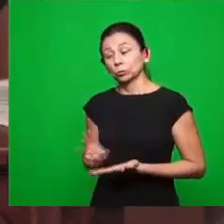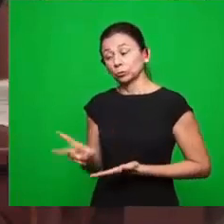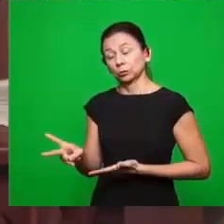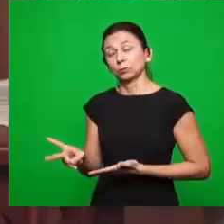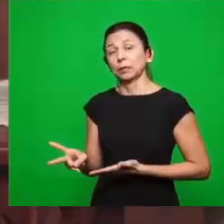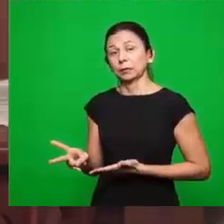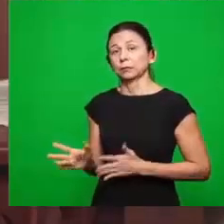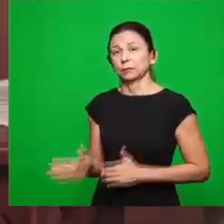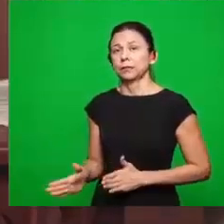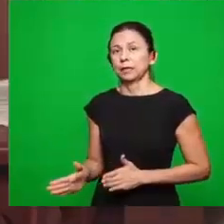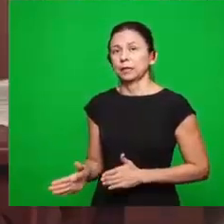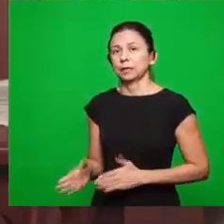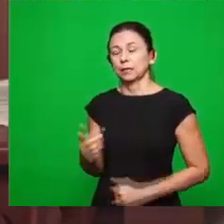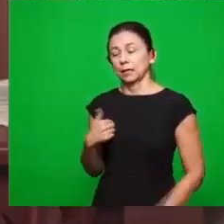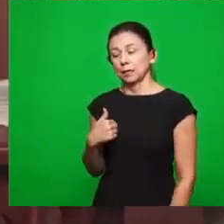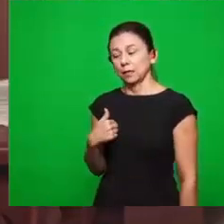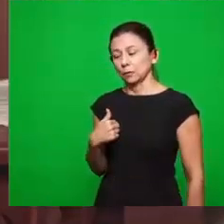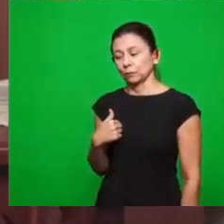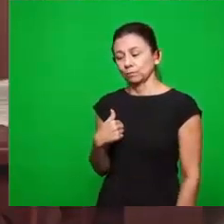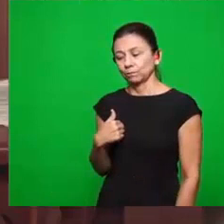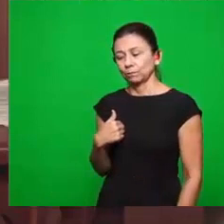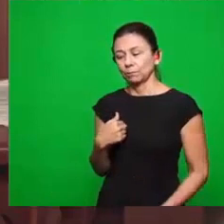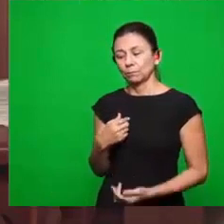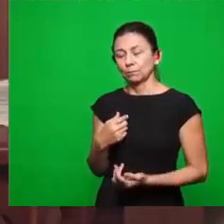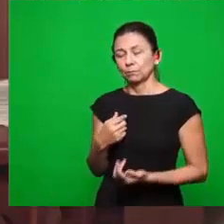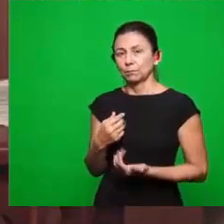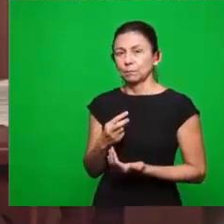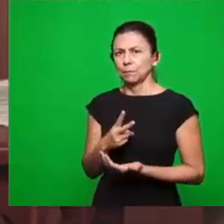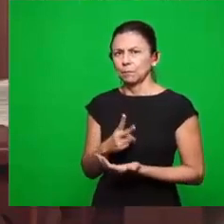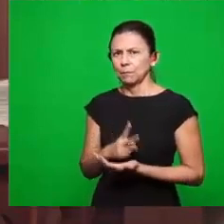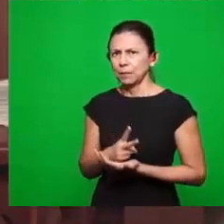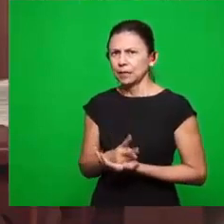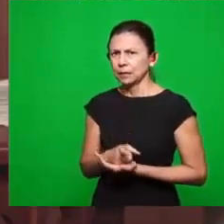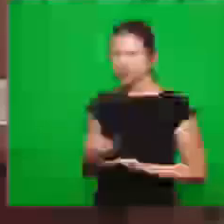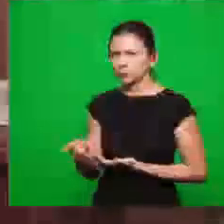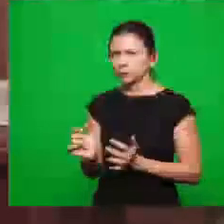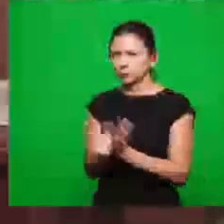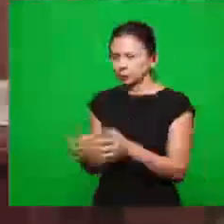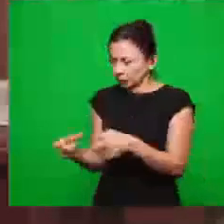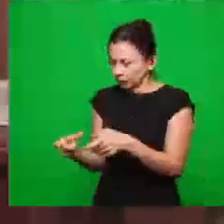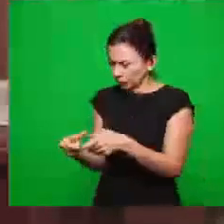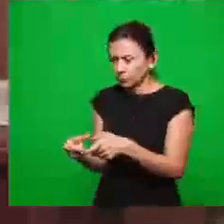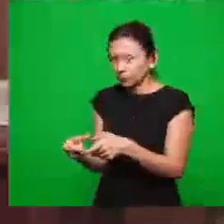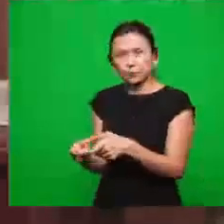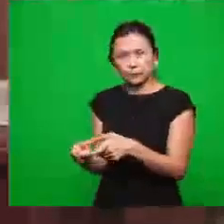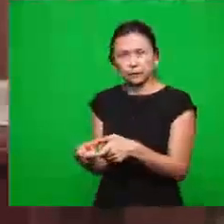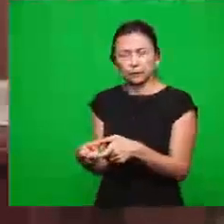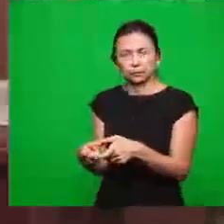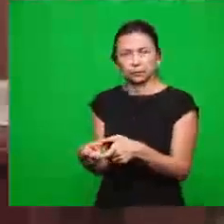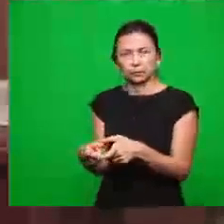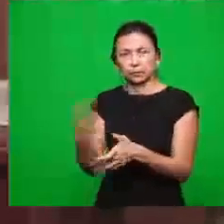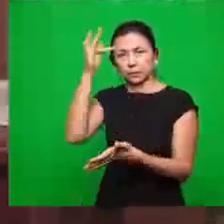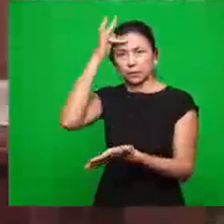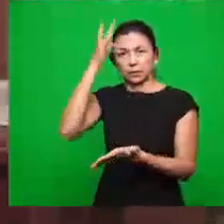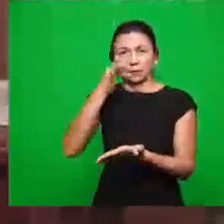vocês que, apesar de vocês serem poucos, então, a fé